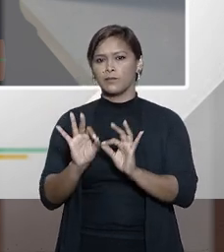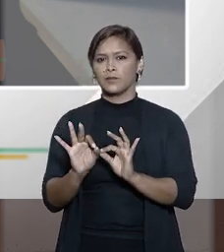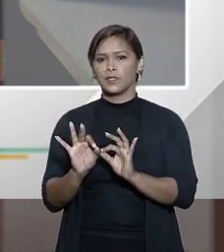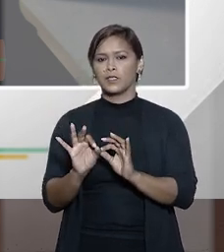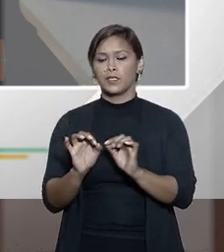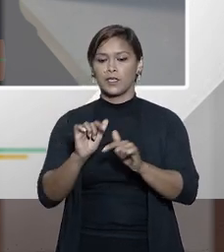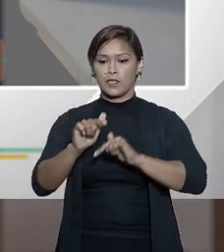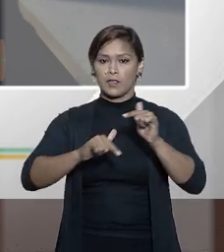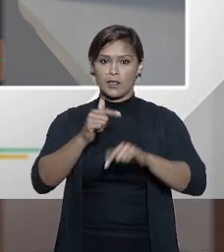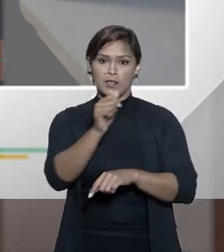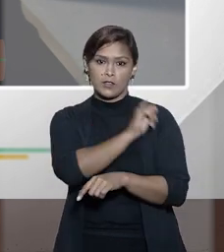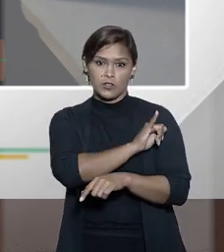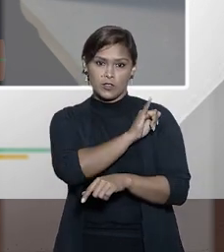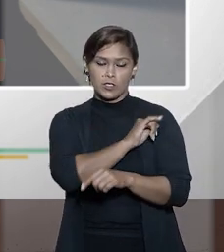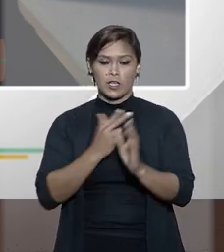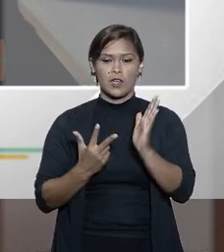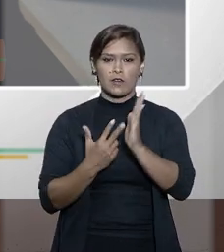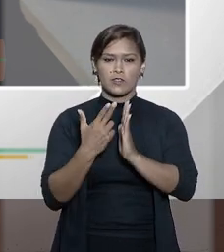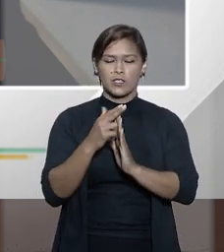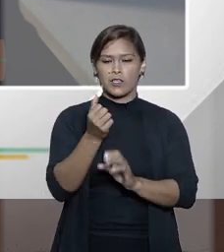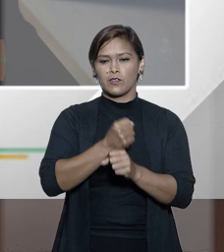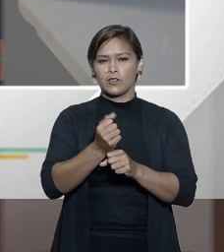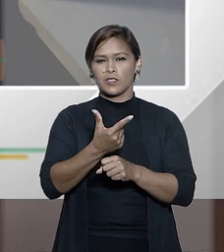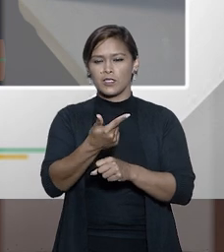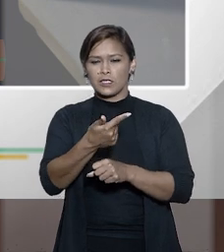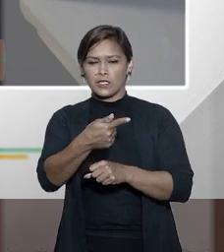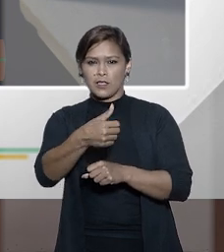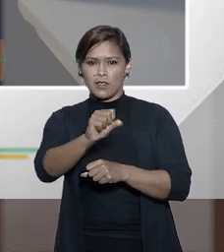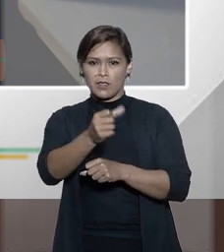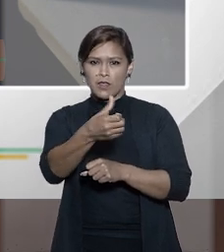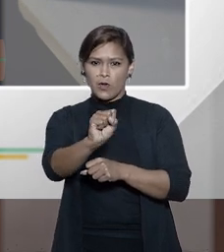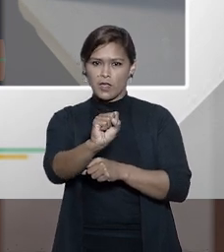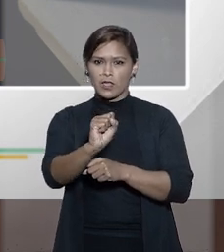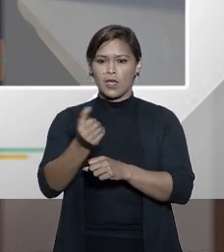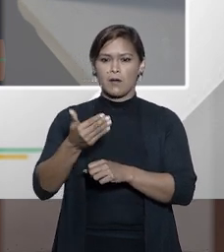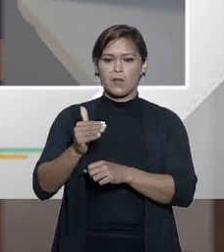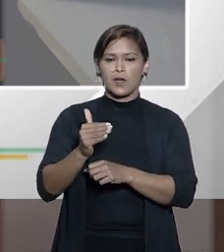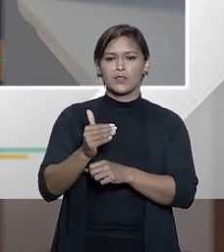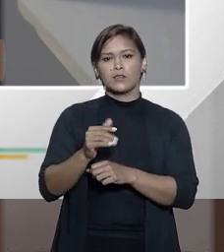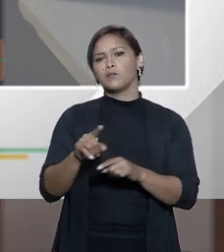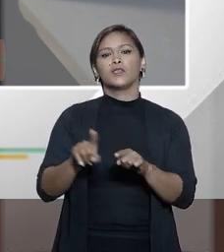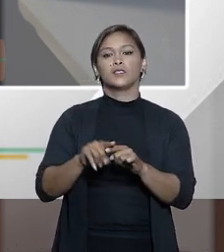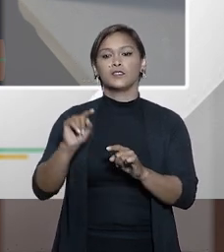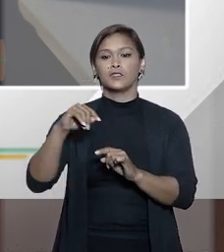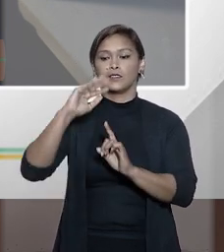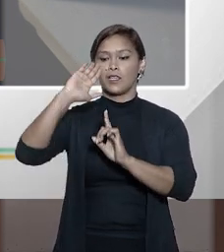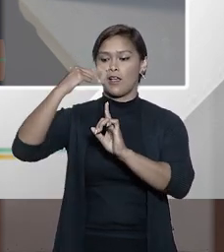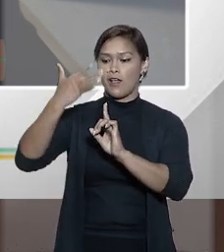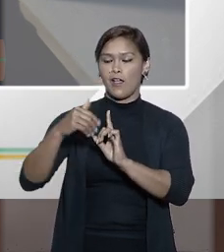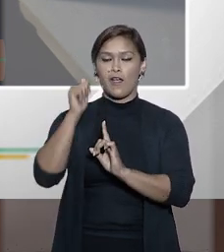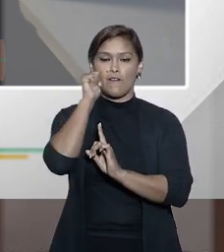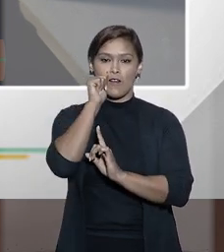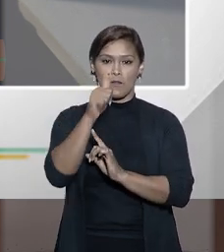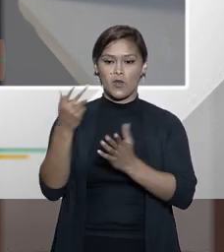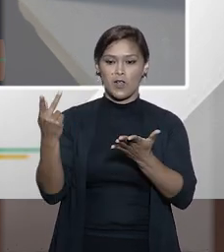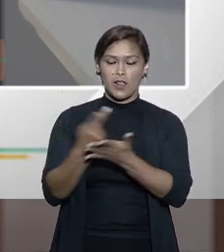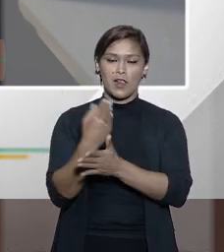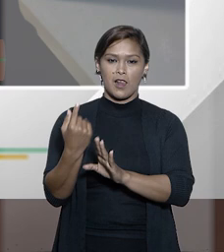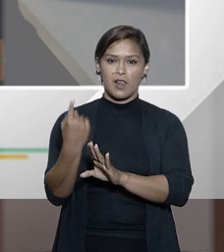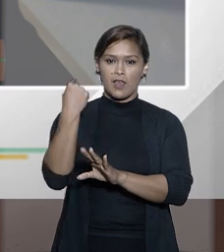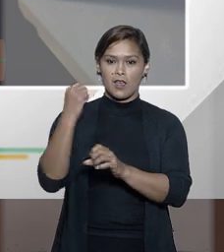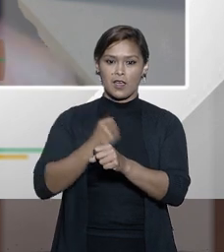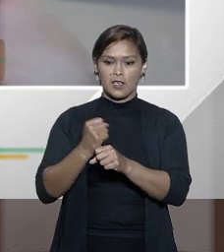que atuava no Rio de Janeiro era cirurgião plástico nos anos 70 anos 80 das celebridades da época e esse